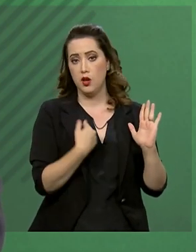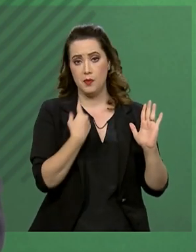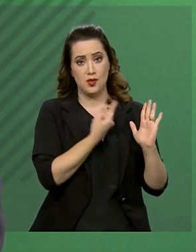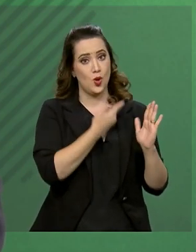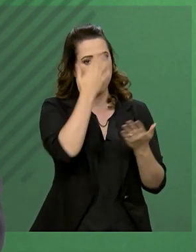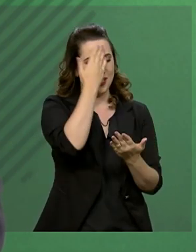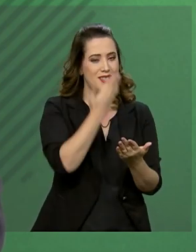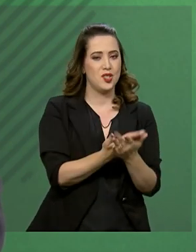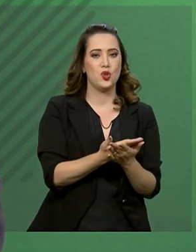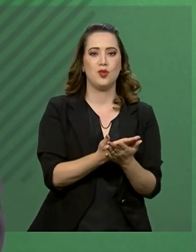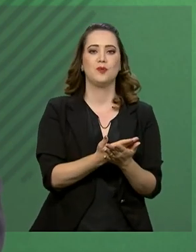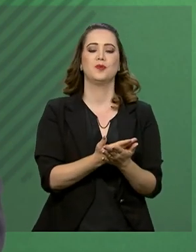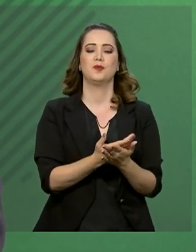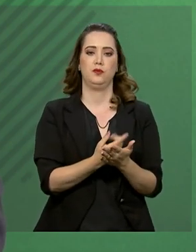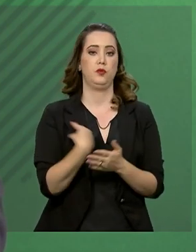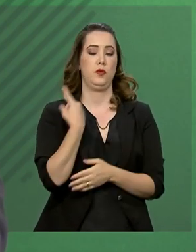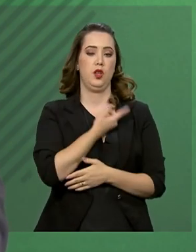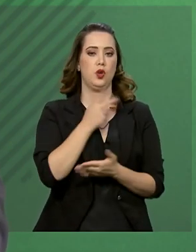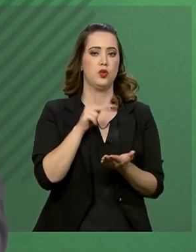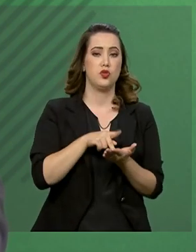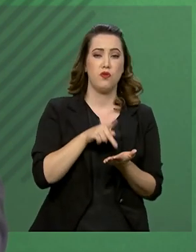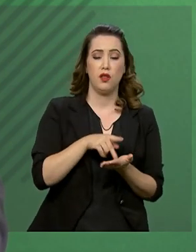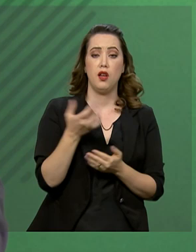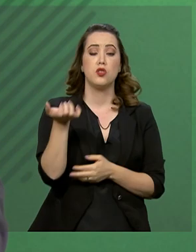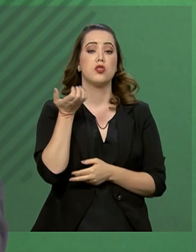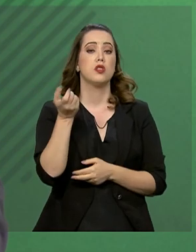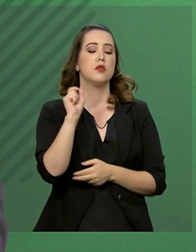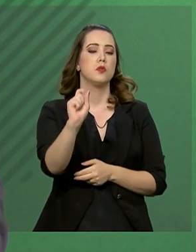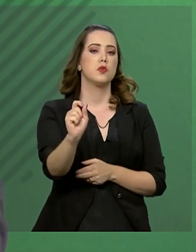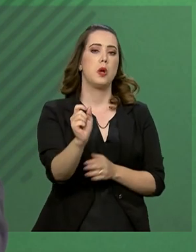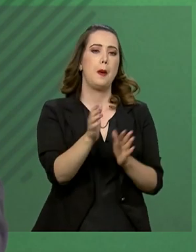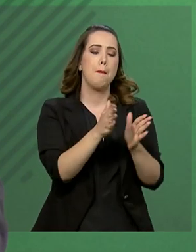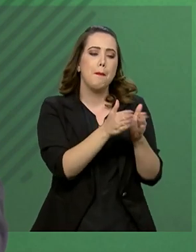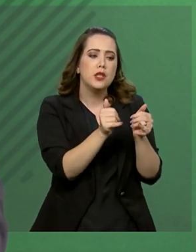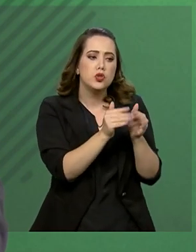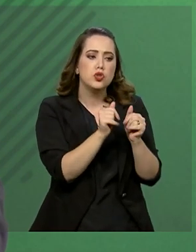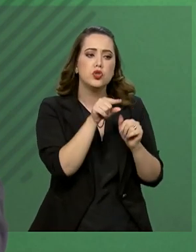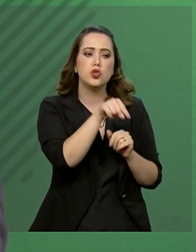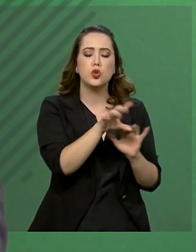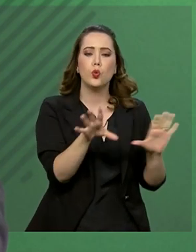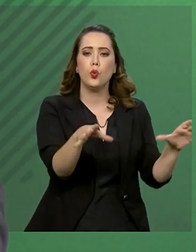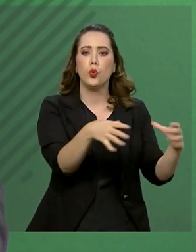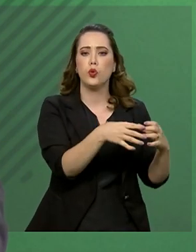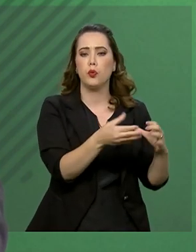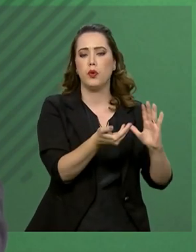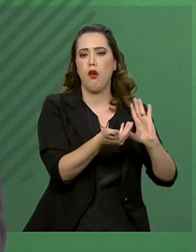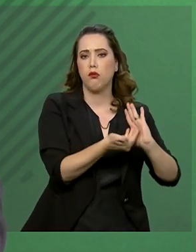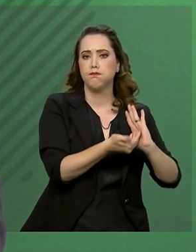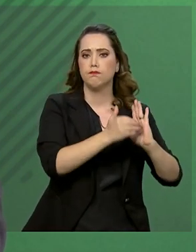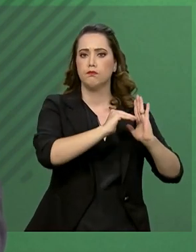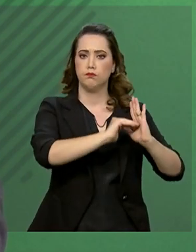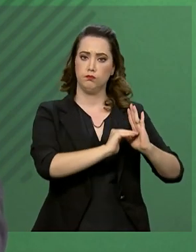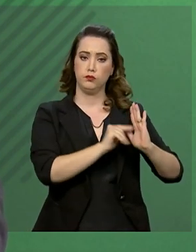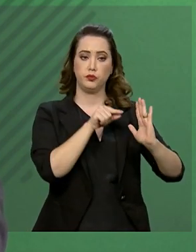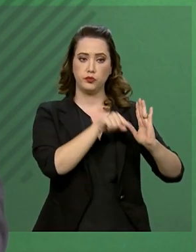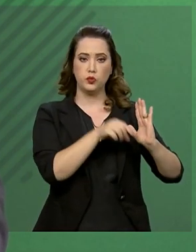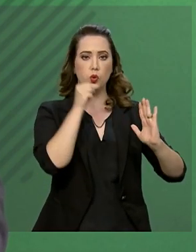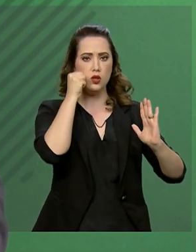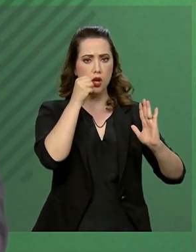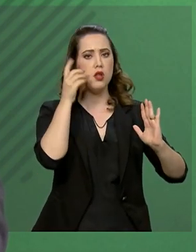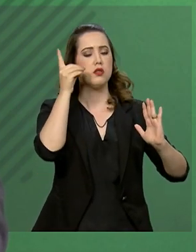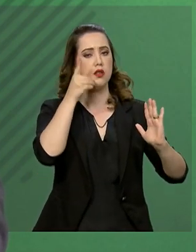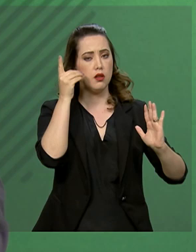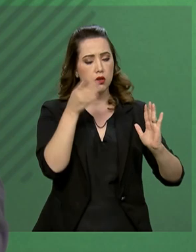queremos, na verdade, solicitar que aquela Casa dos deputados e dos senadores